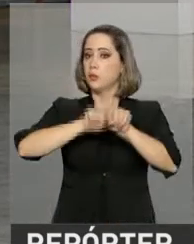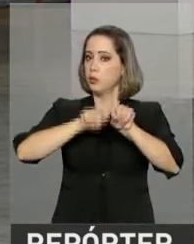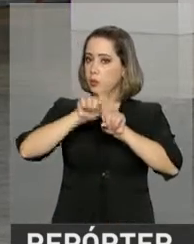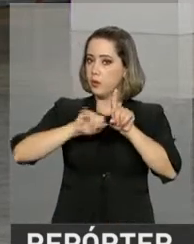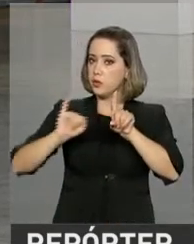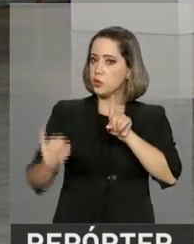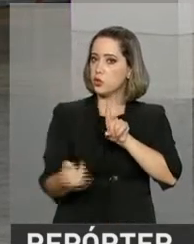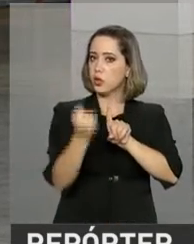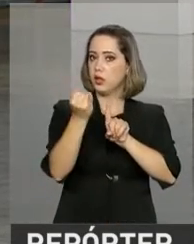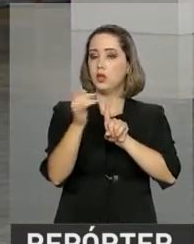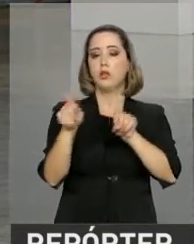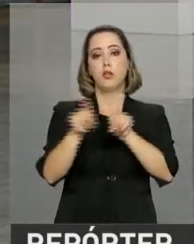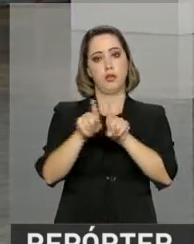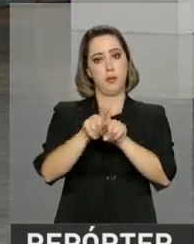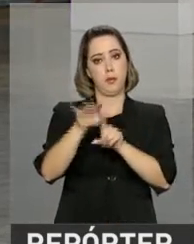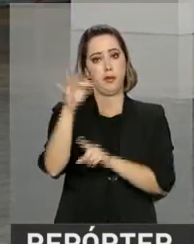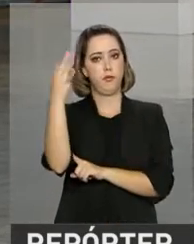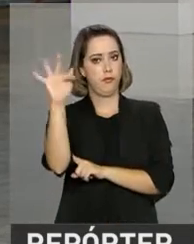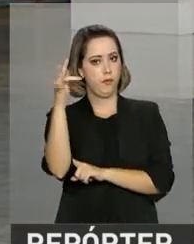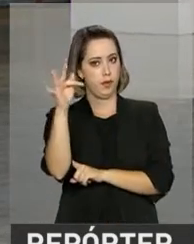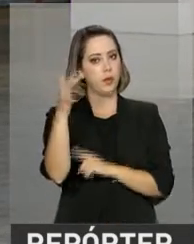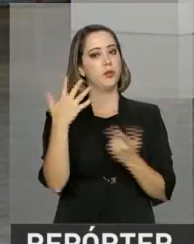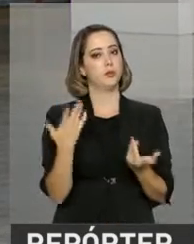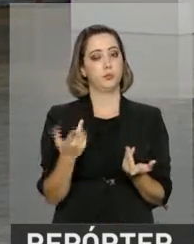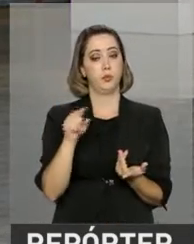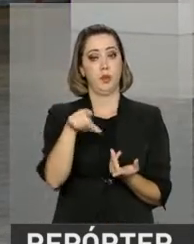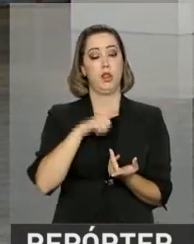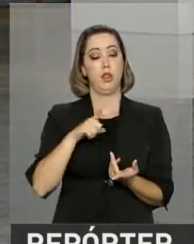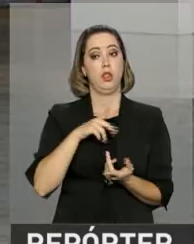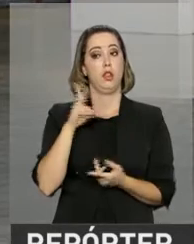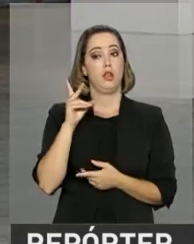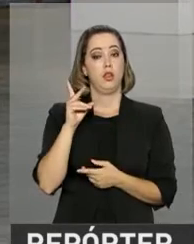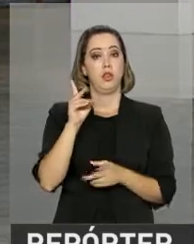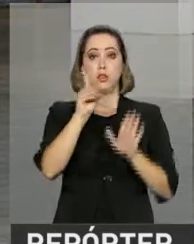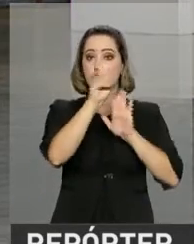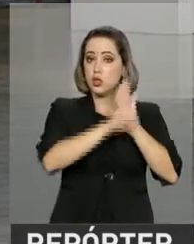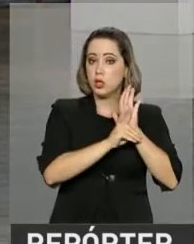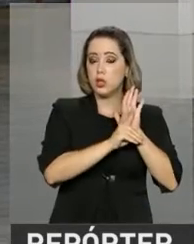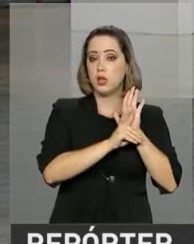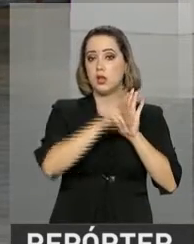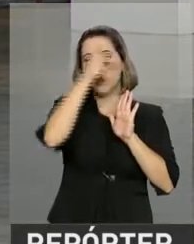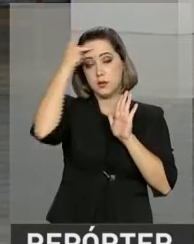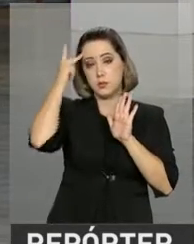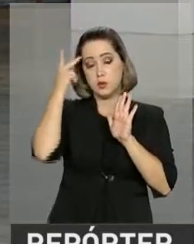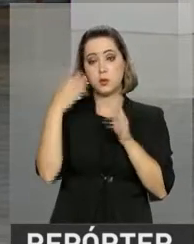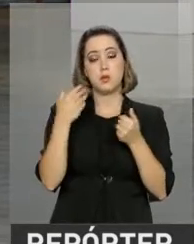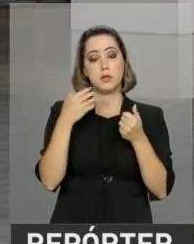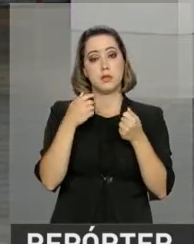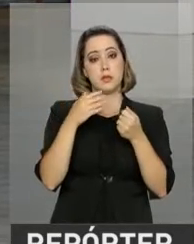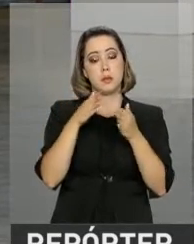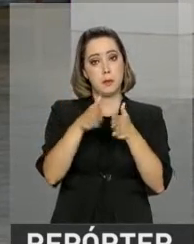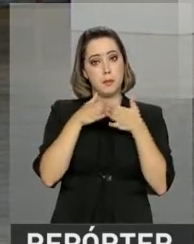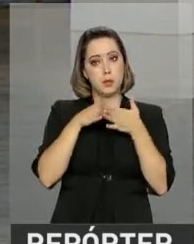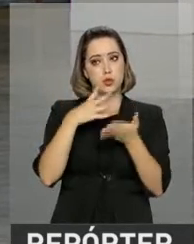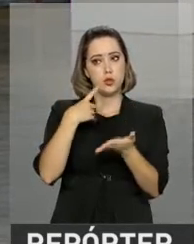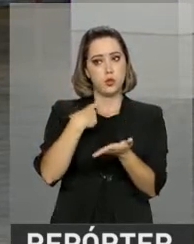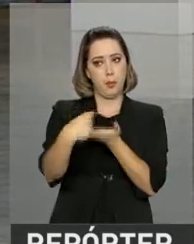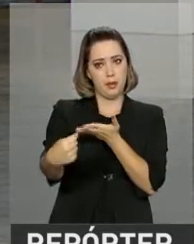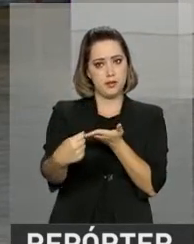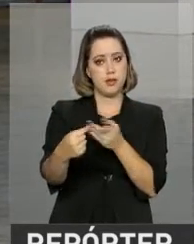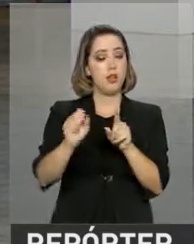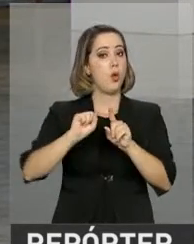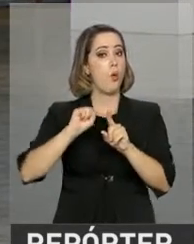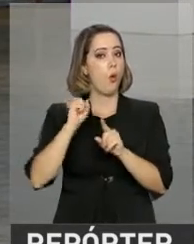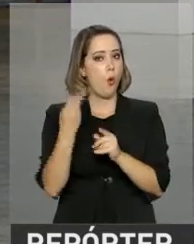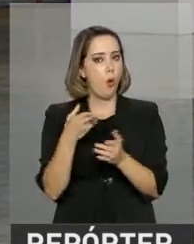Tem direito ao recurso os trabalhadores que pediram demissão ou foram dispensados por justa